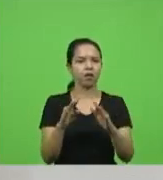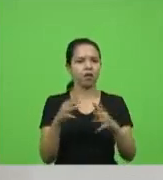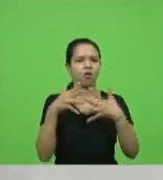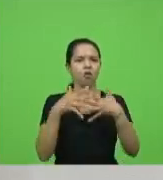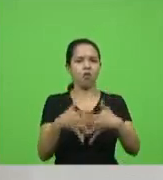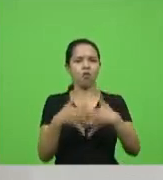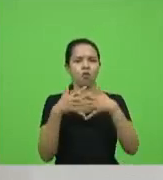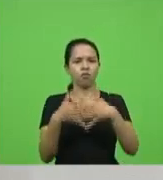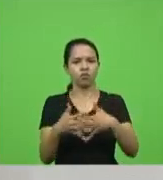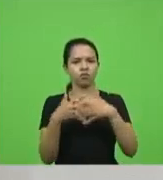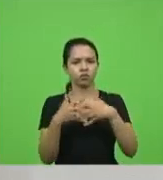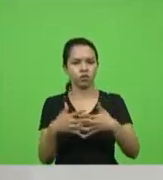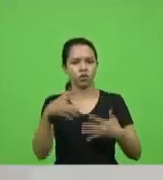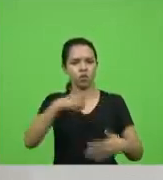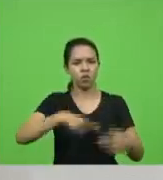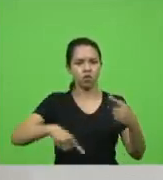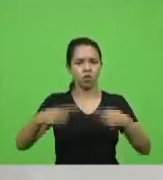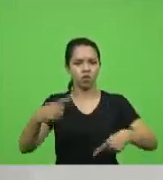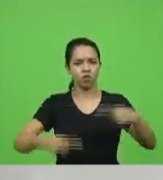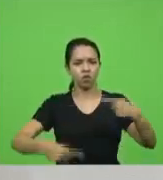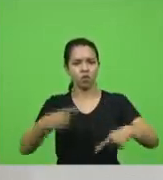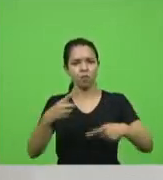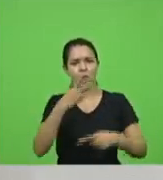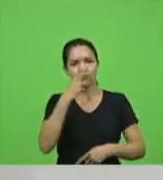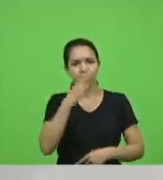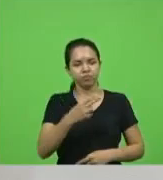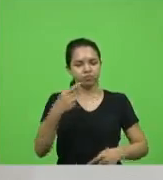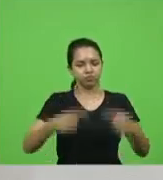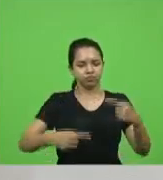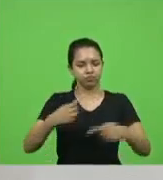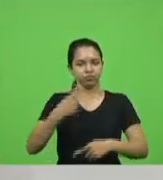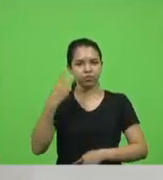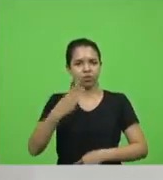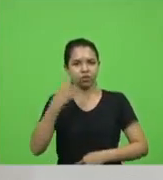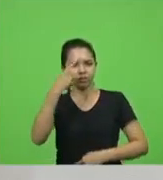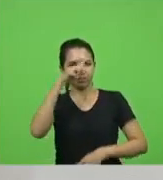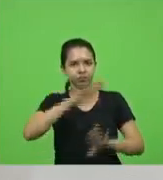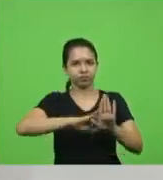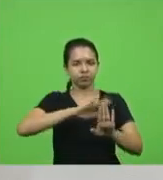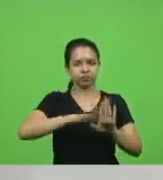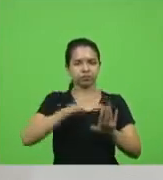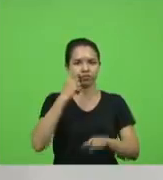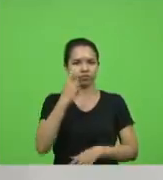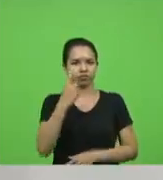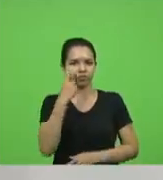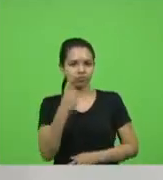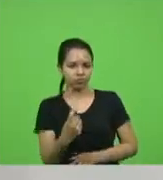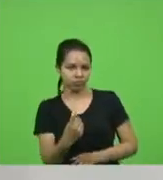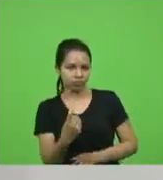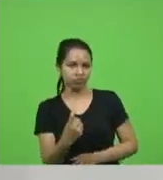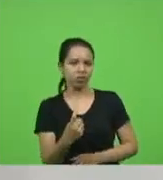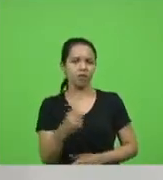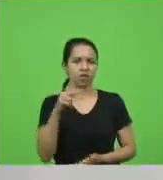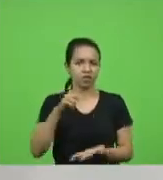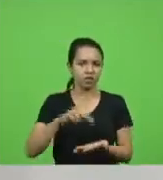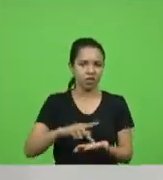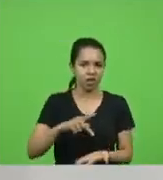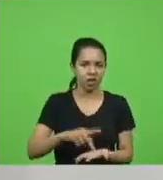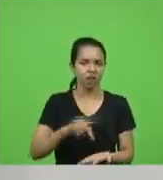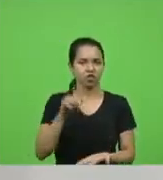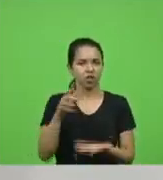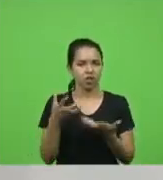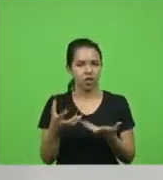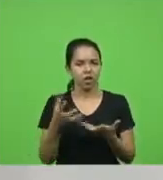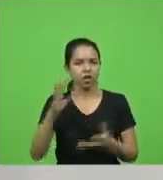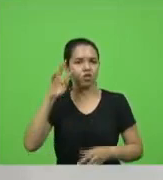estamos numa discussão que parece que tem mais uma disputa política ideológica de interesse do que a prática que é de resolver o